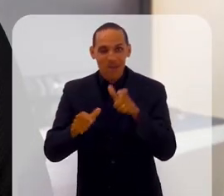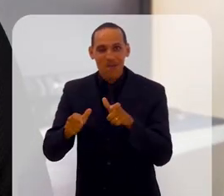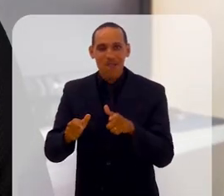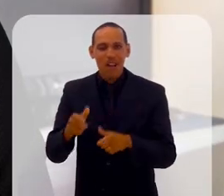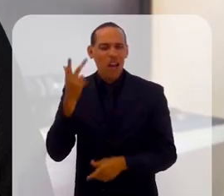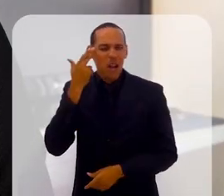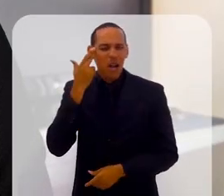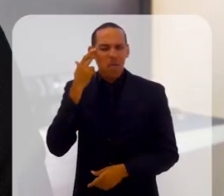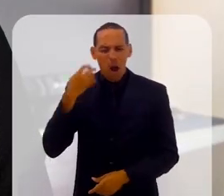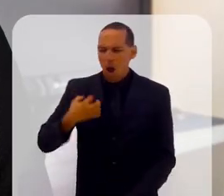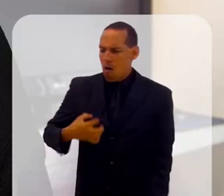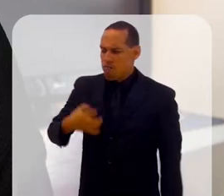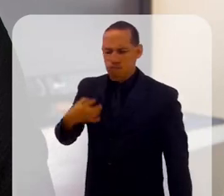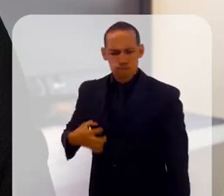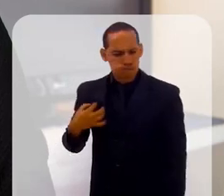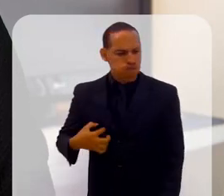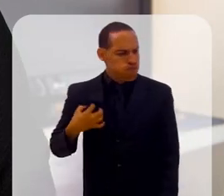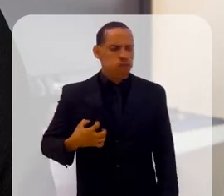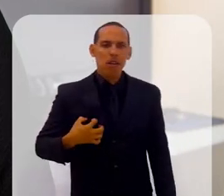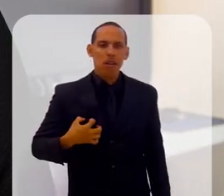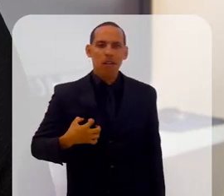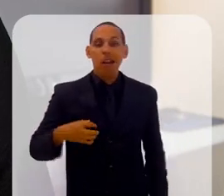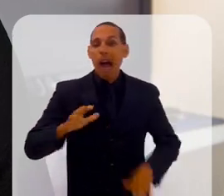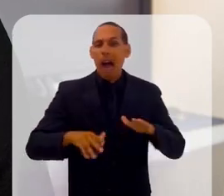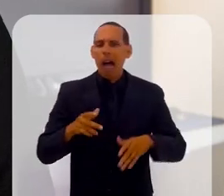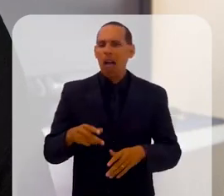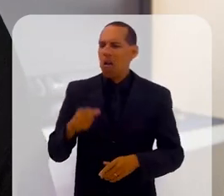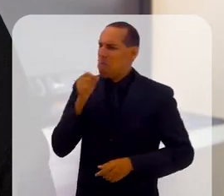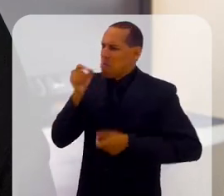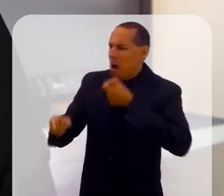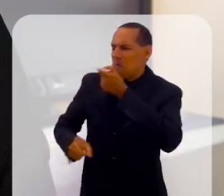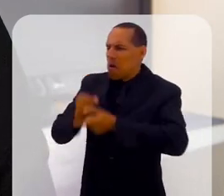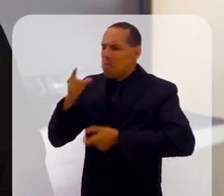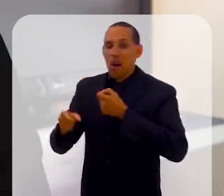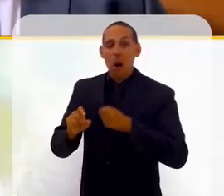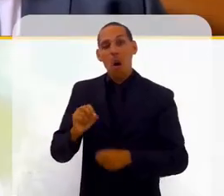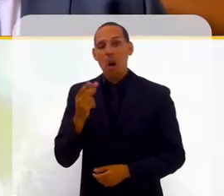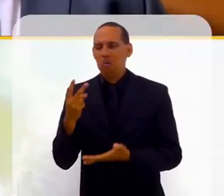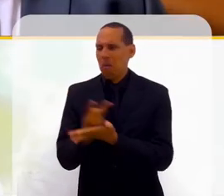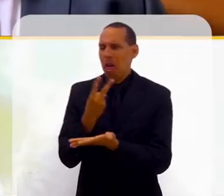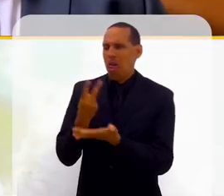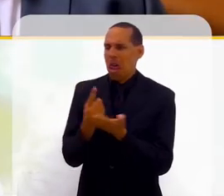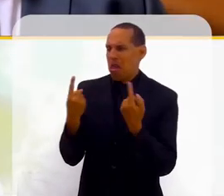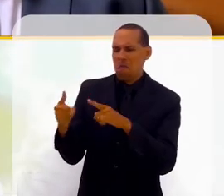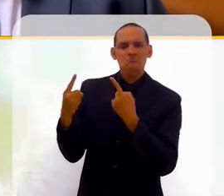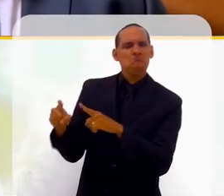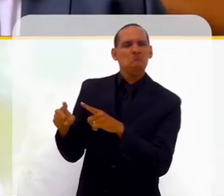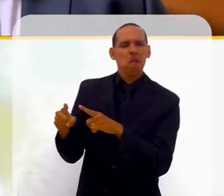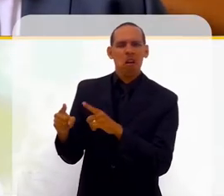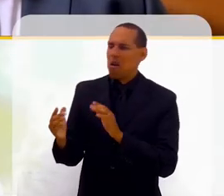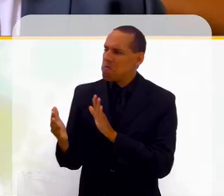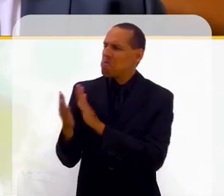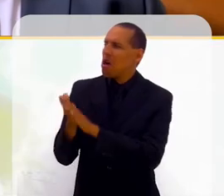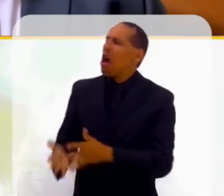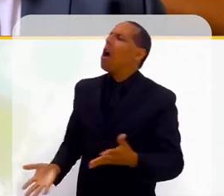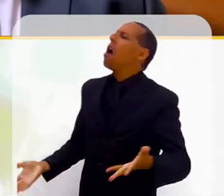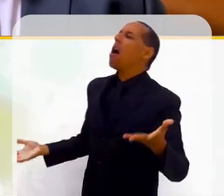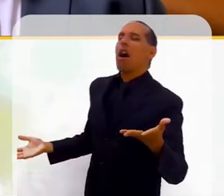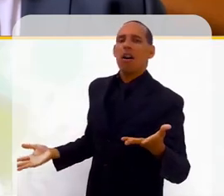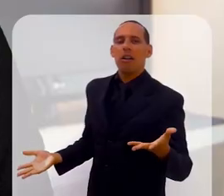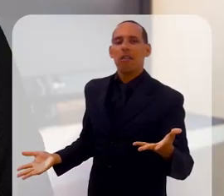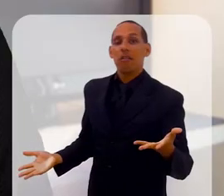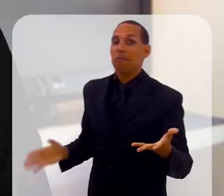geralmente indignadas e às vezes até falam besteira, fazem besteira, afrontam o professor